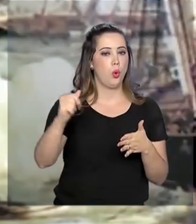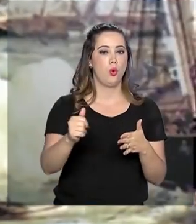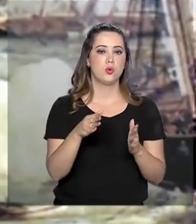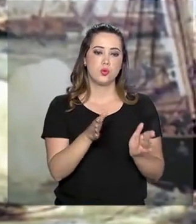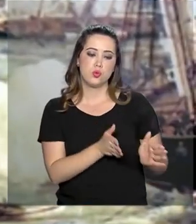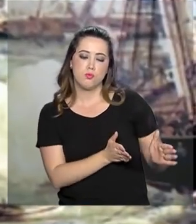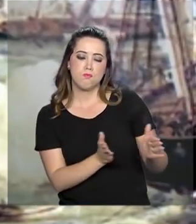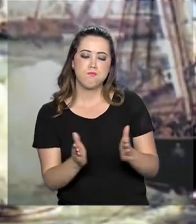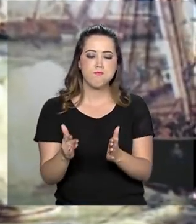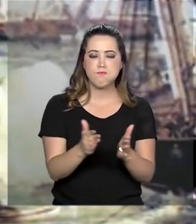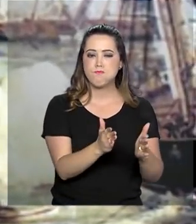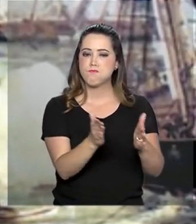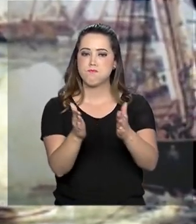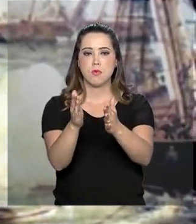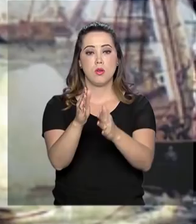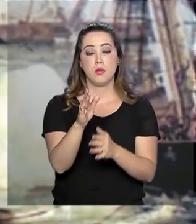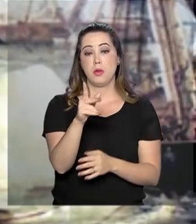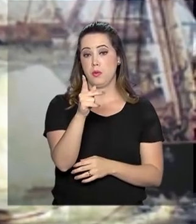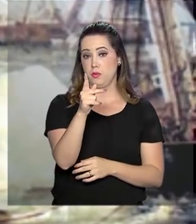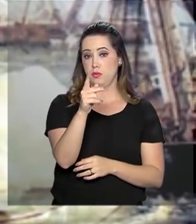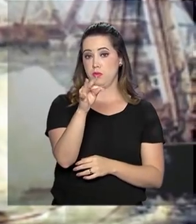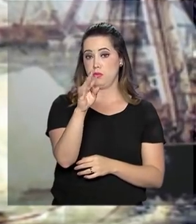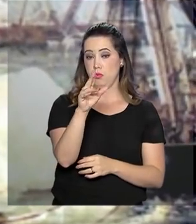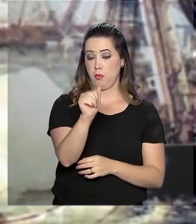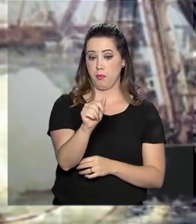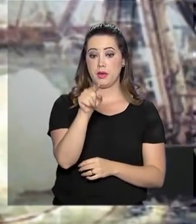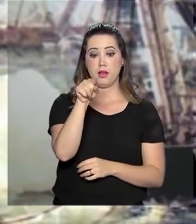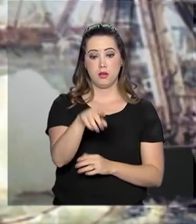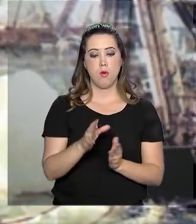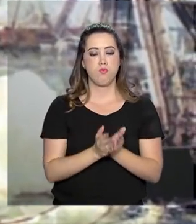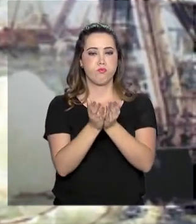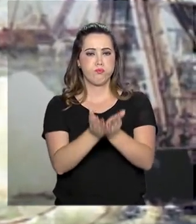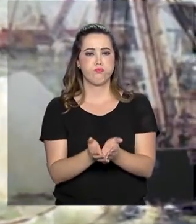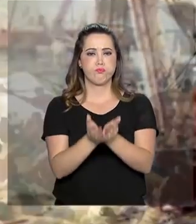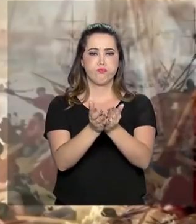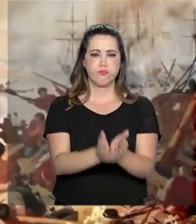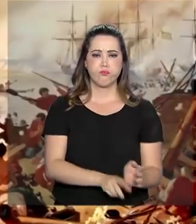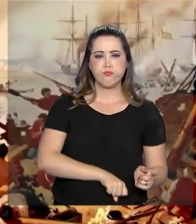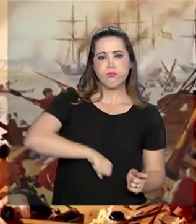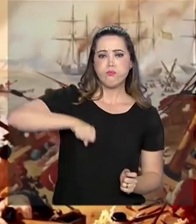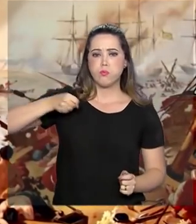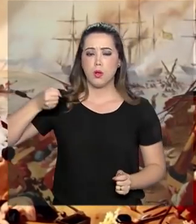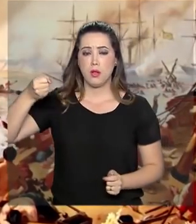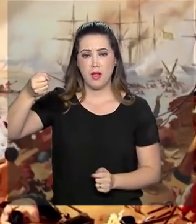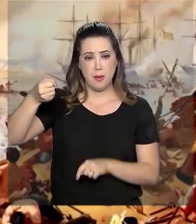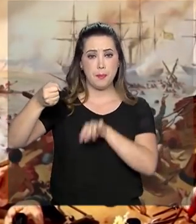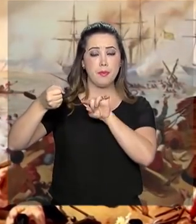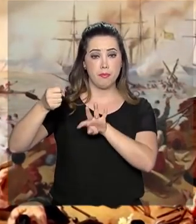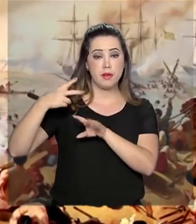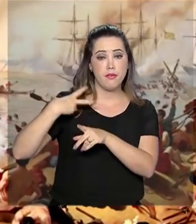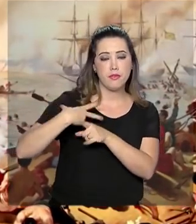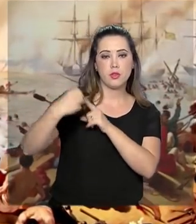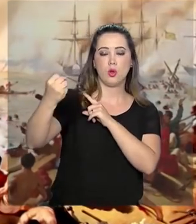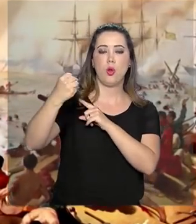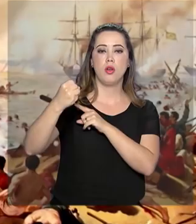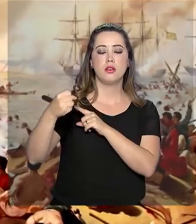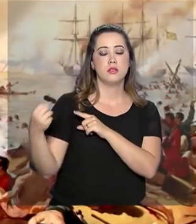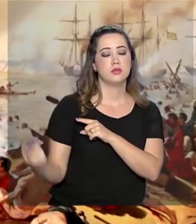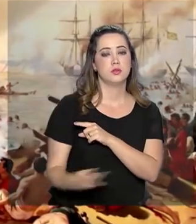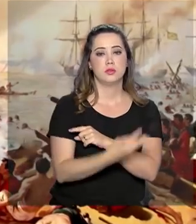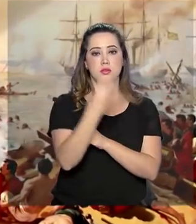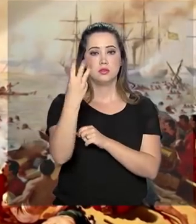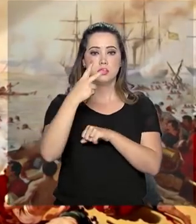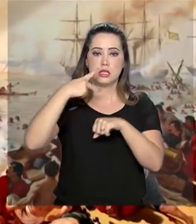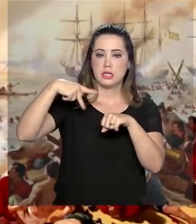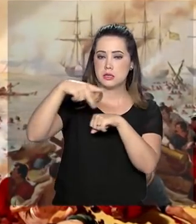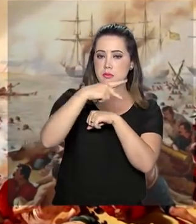mercadorias para o Atlântico. Essa batalha naval foi considerada decisiva para a vitória da Tríplice Aliança na Guerra do